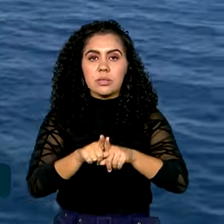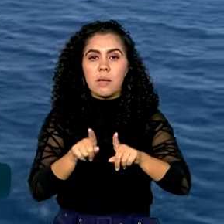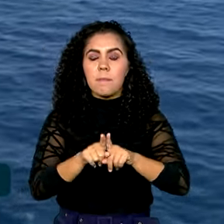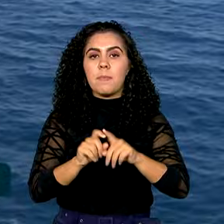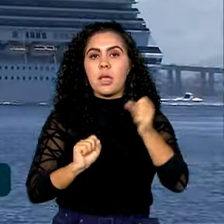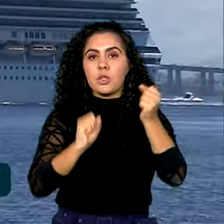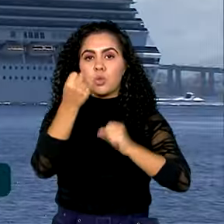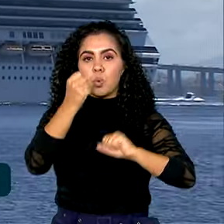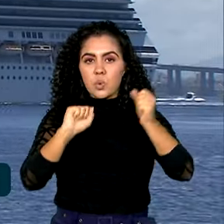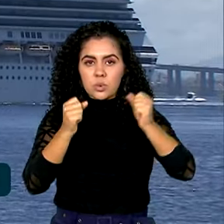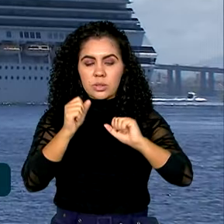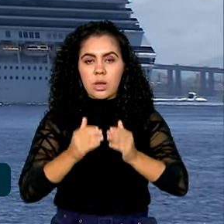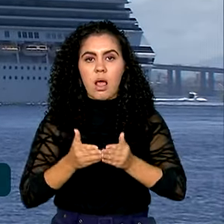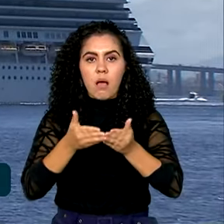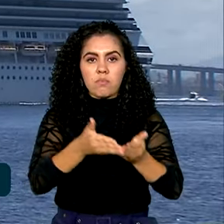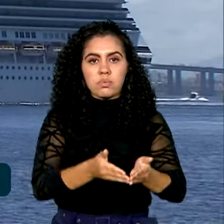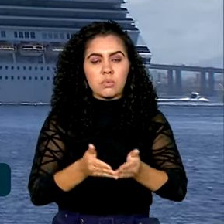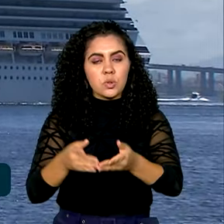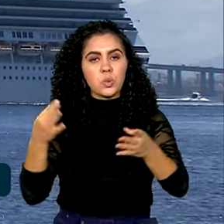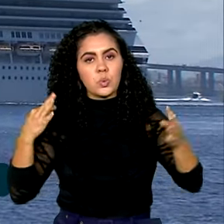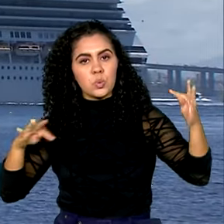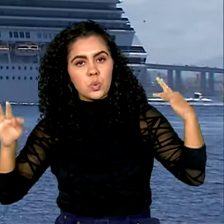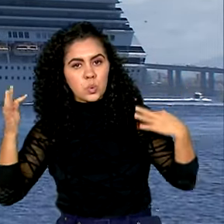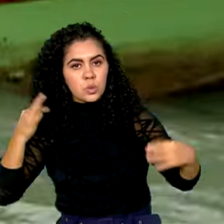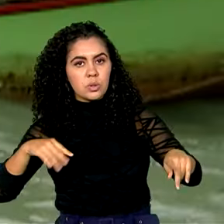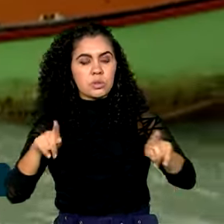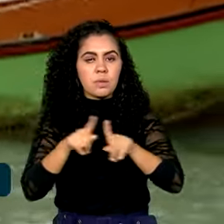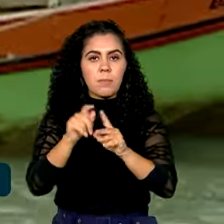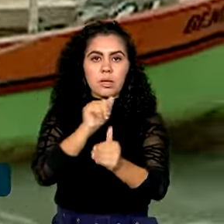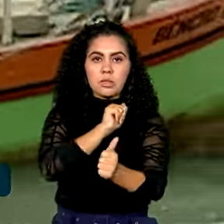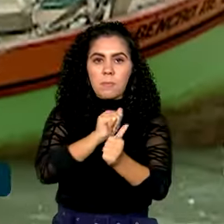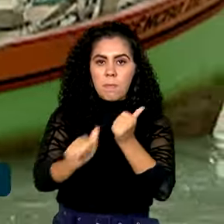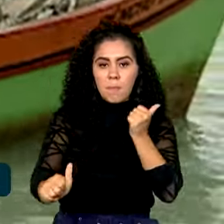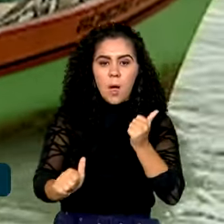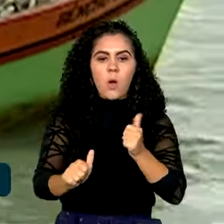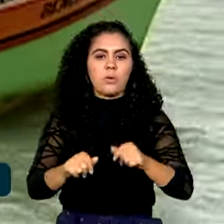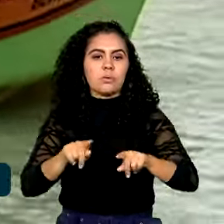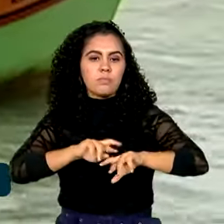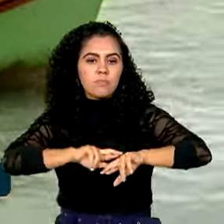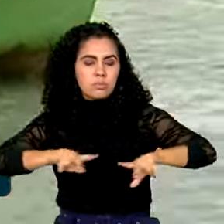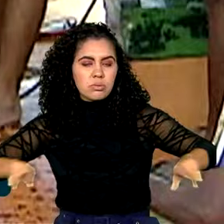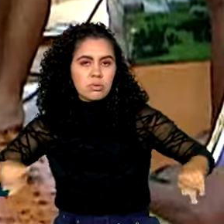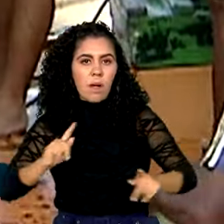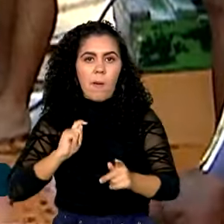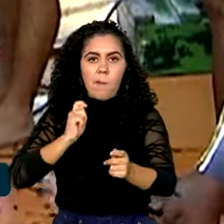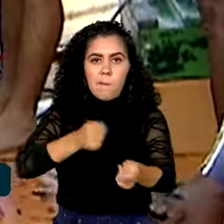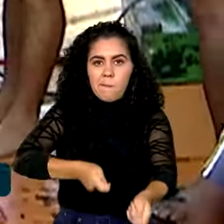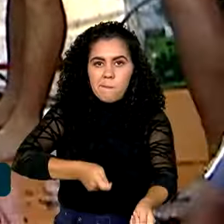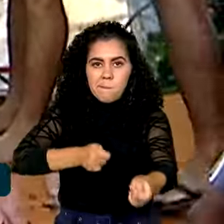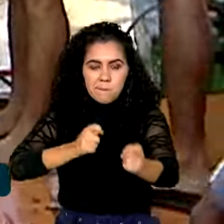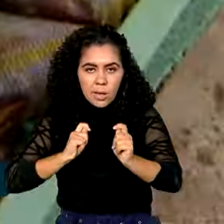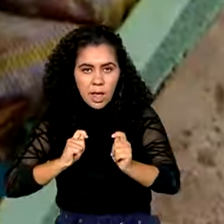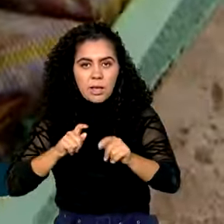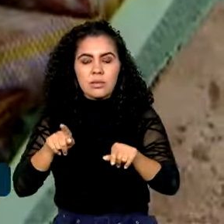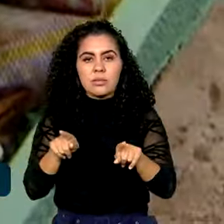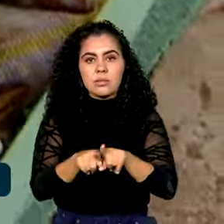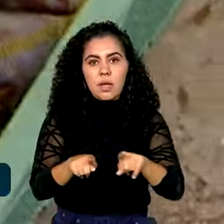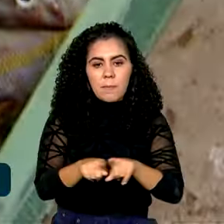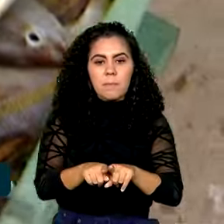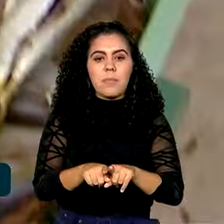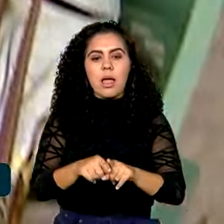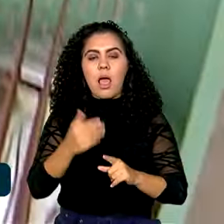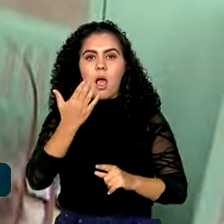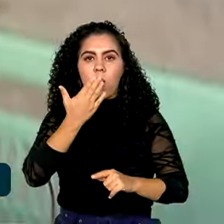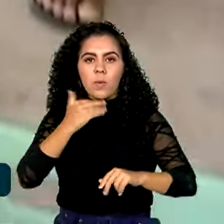extração mineral, turismo, esportes náuticos, pesca, aquicultura, cultura popular e a